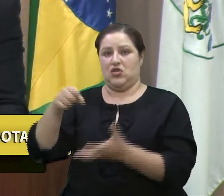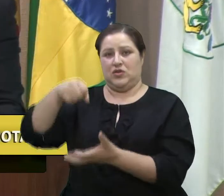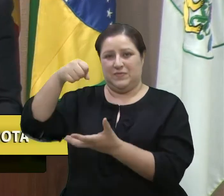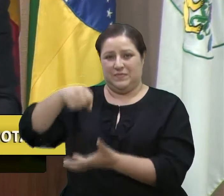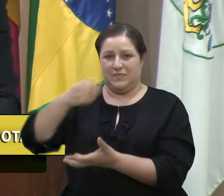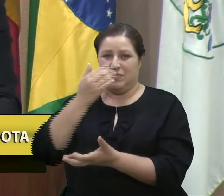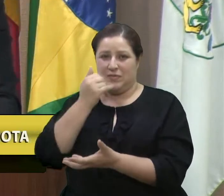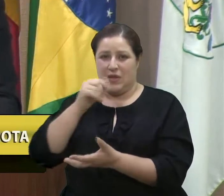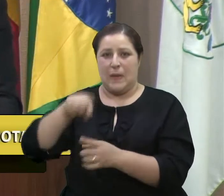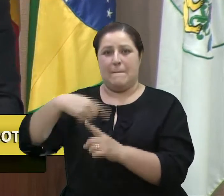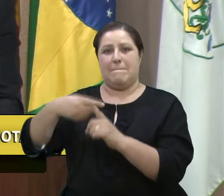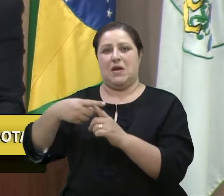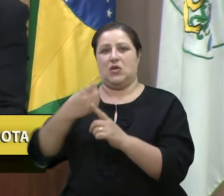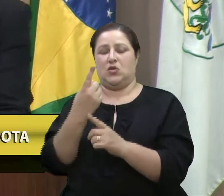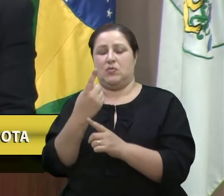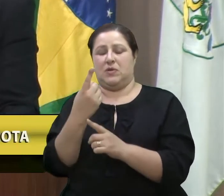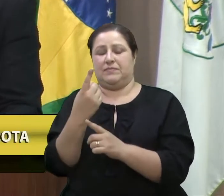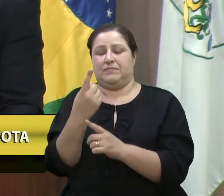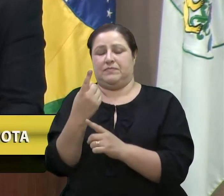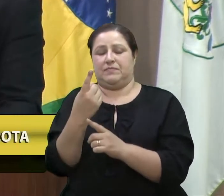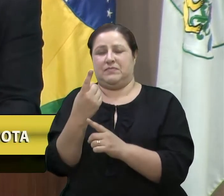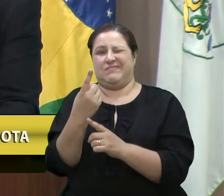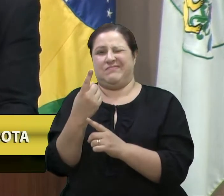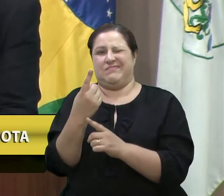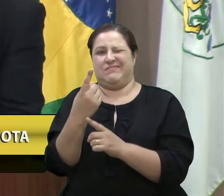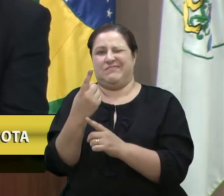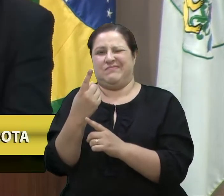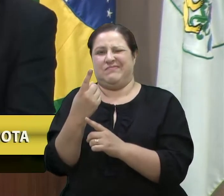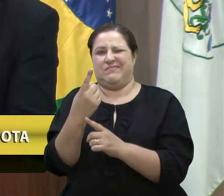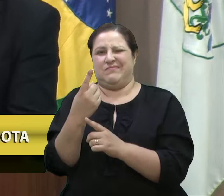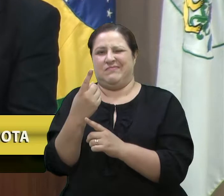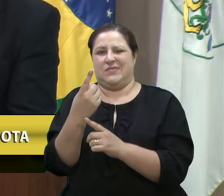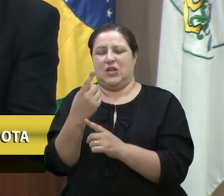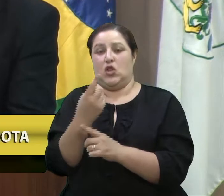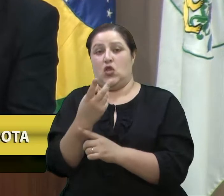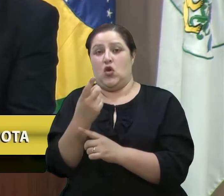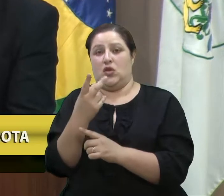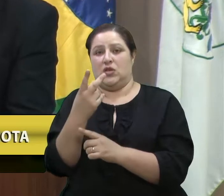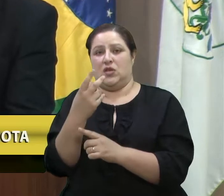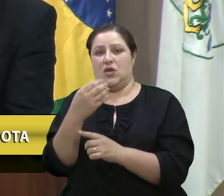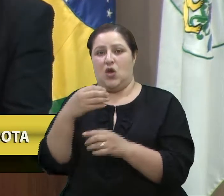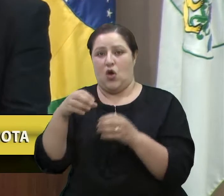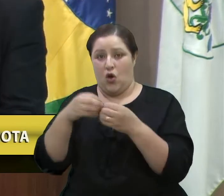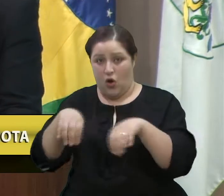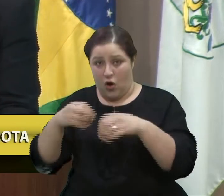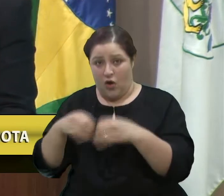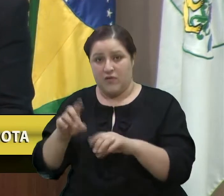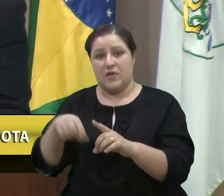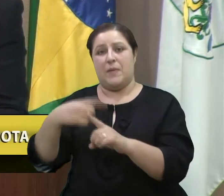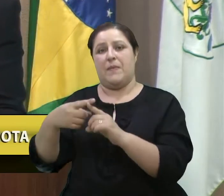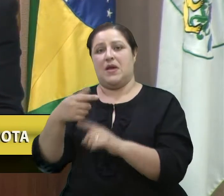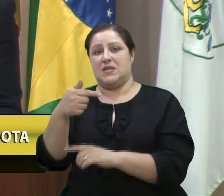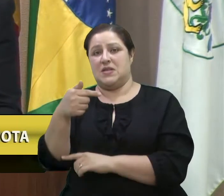mais uma dúzia de ovos e mais sete litros de leite por dia. Por dia.